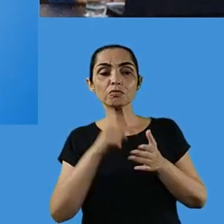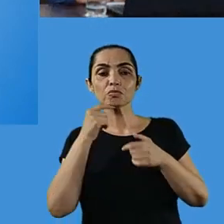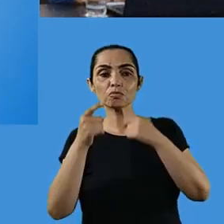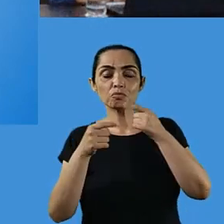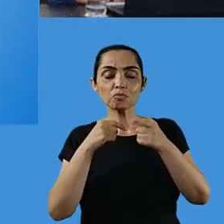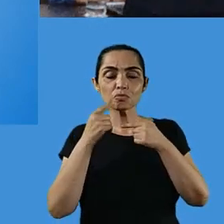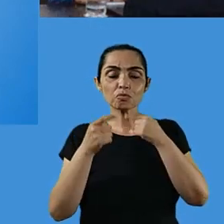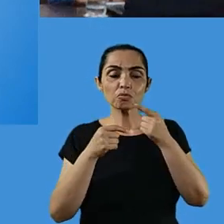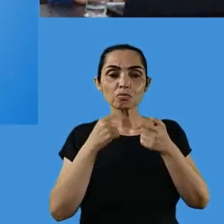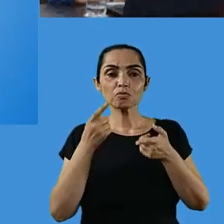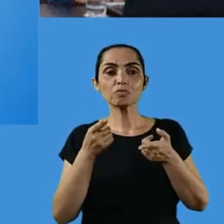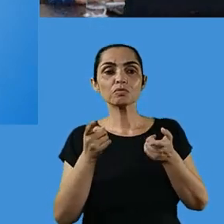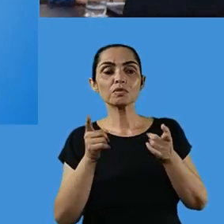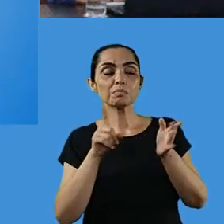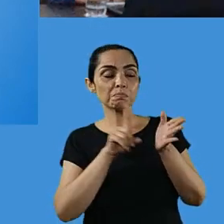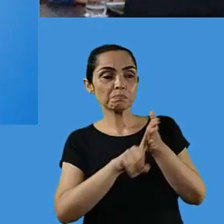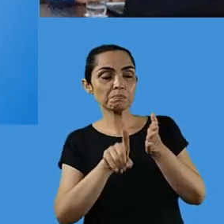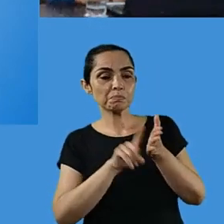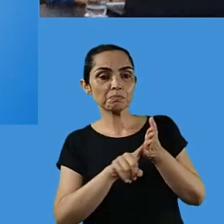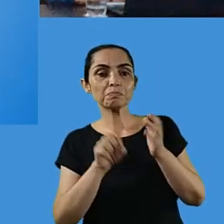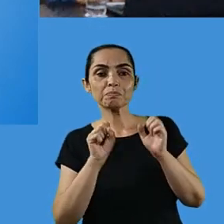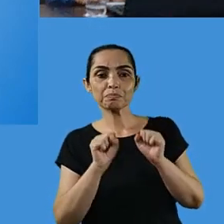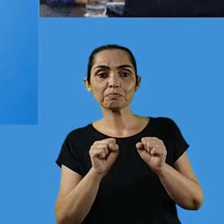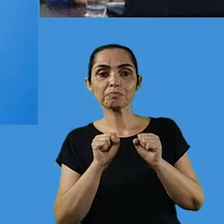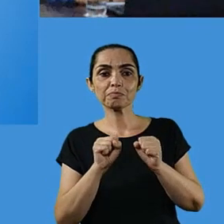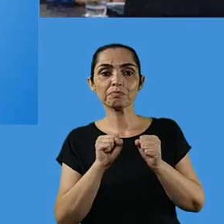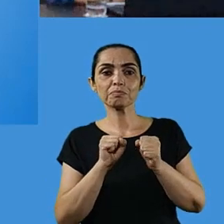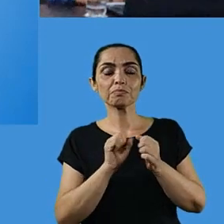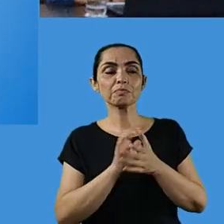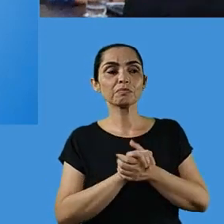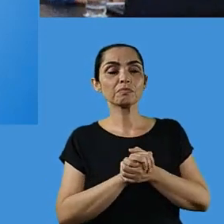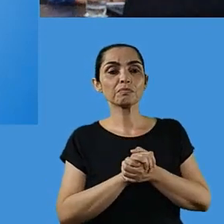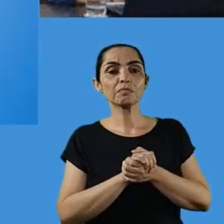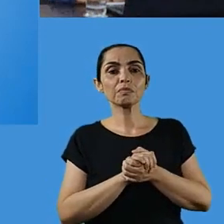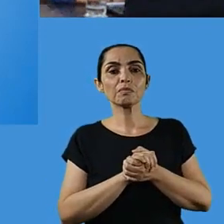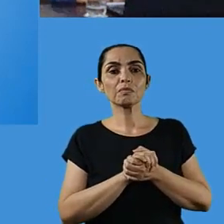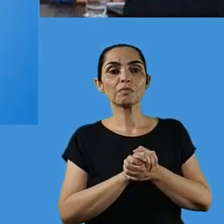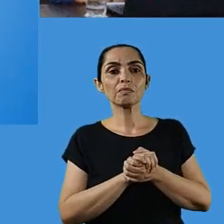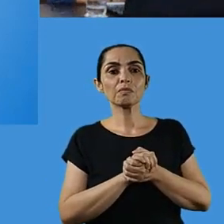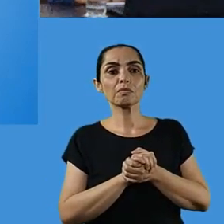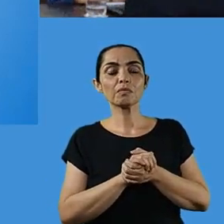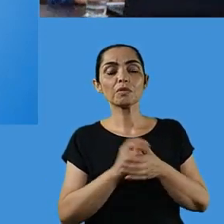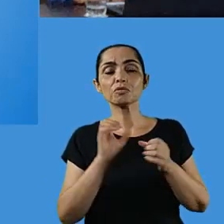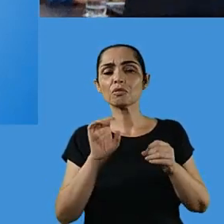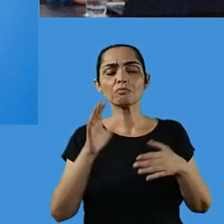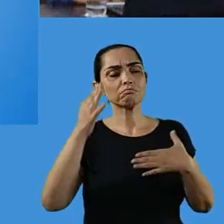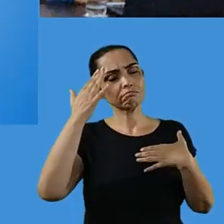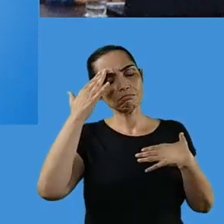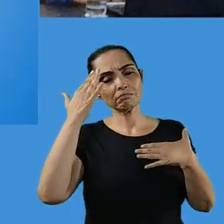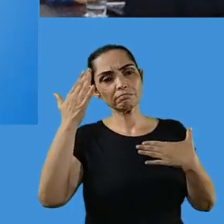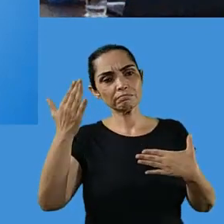as dúvidas, e eu só tenho, nós só temos a agradecer,